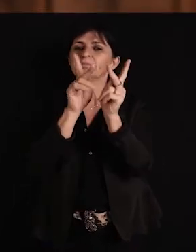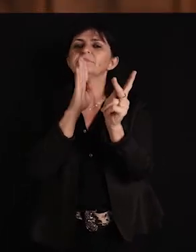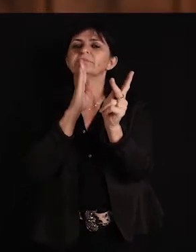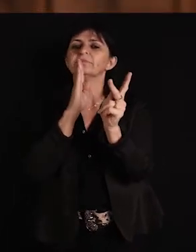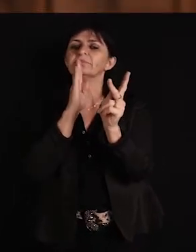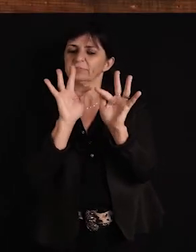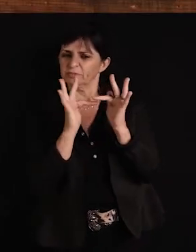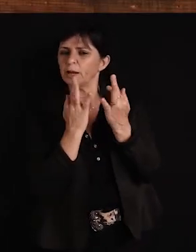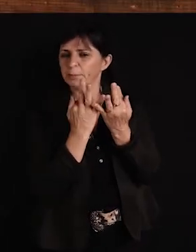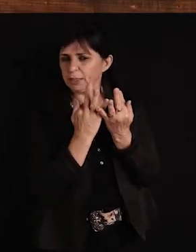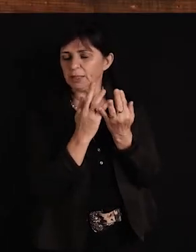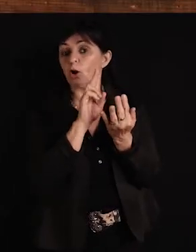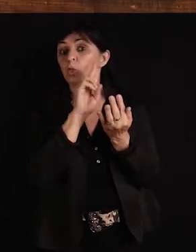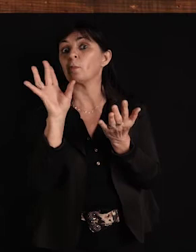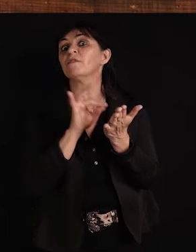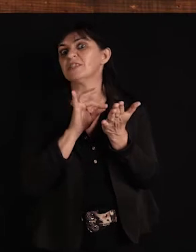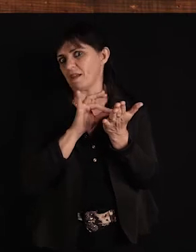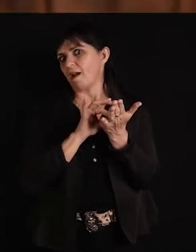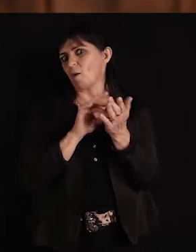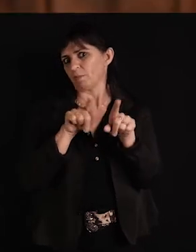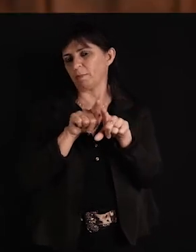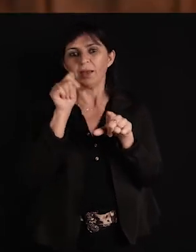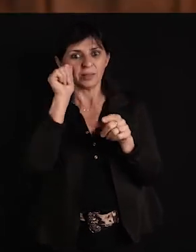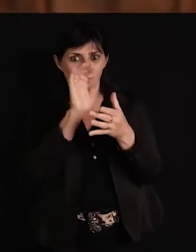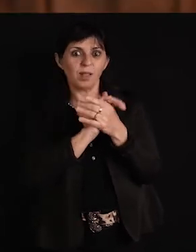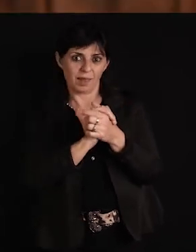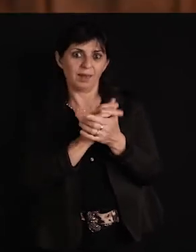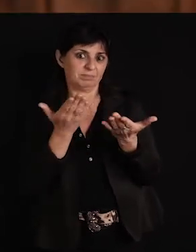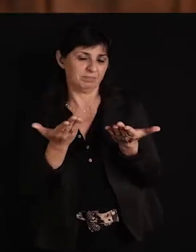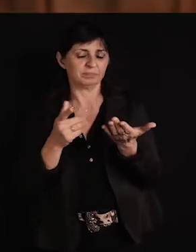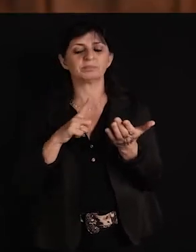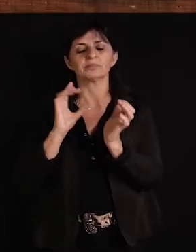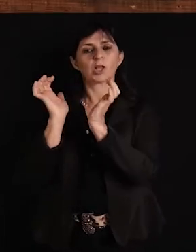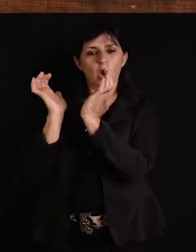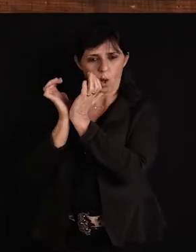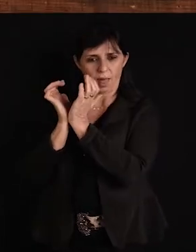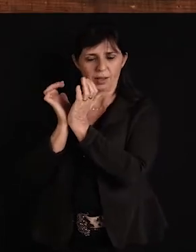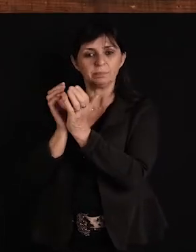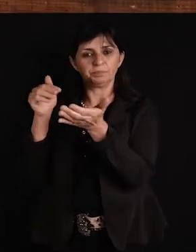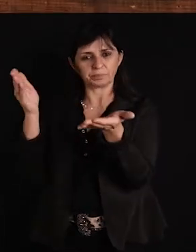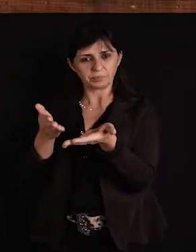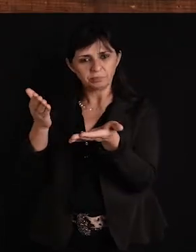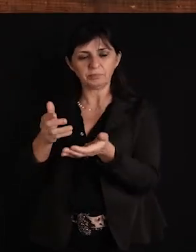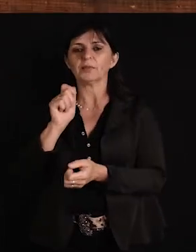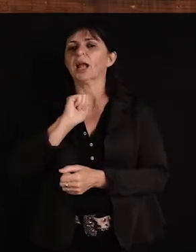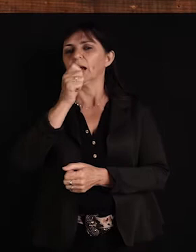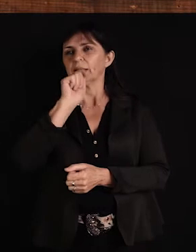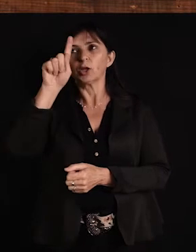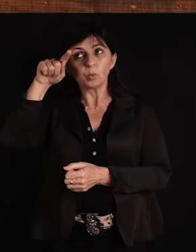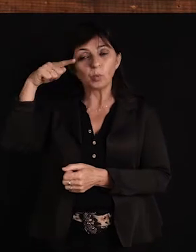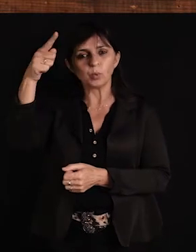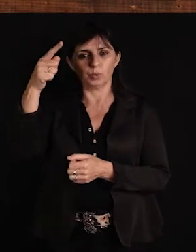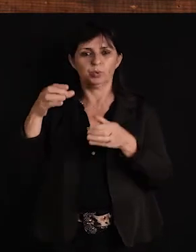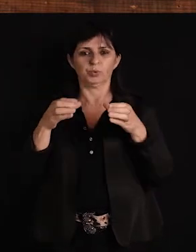familiares, o nome das esposas. E nós tínhamos um colega, que hoje até é vocalista dos Serranos, quero até mandar um